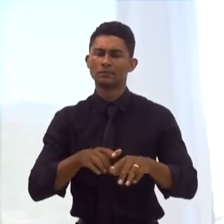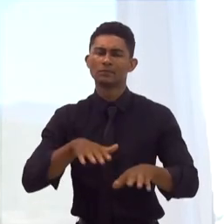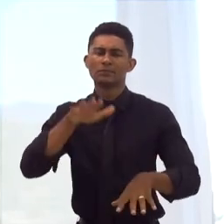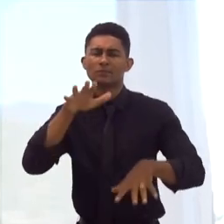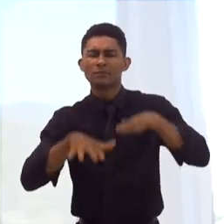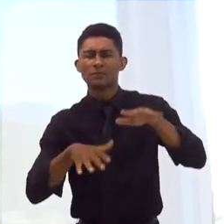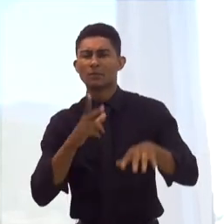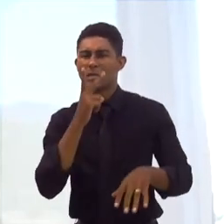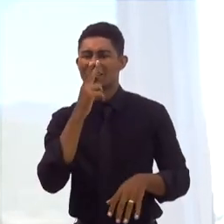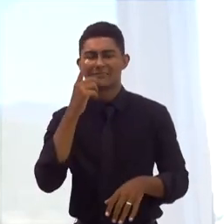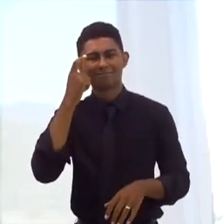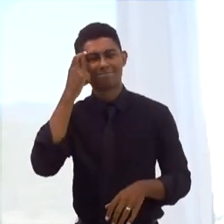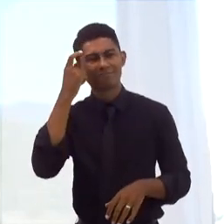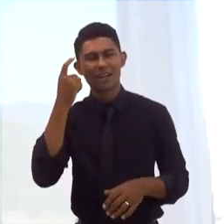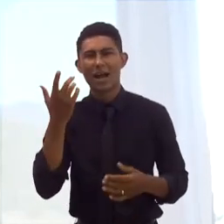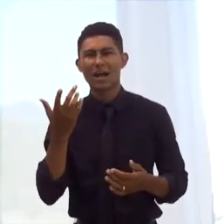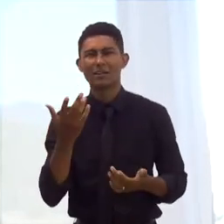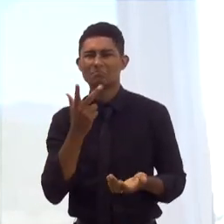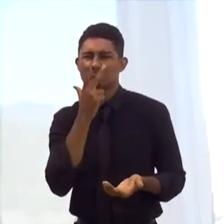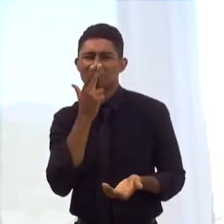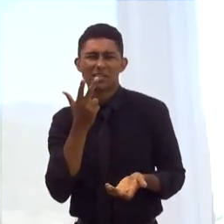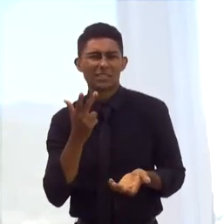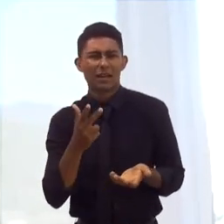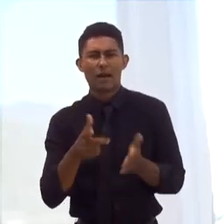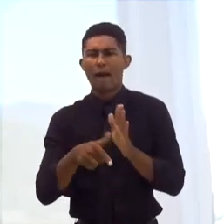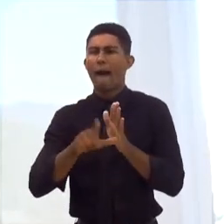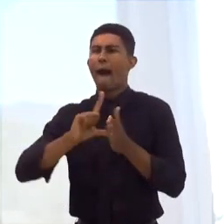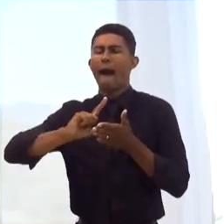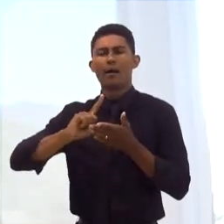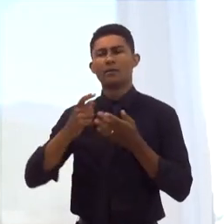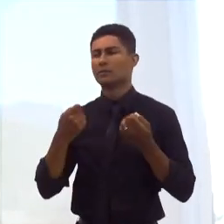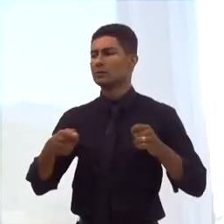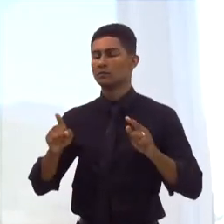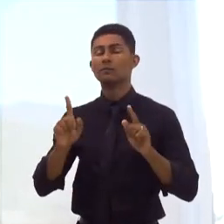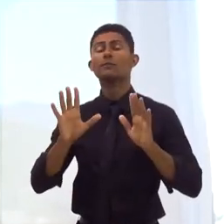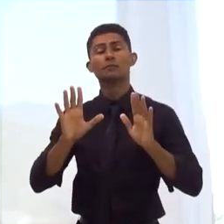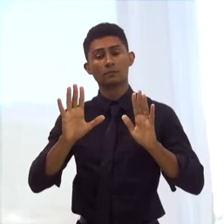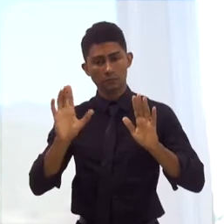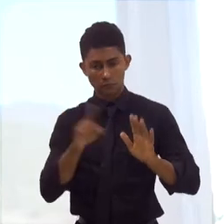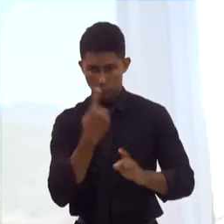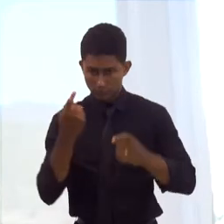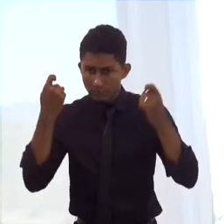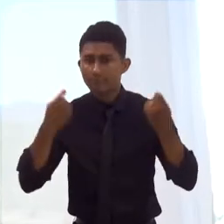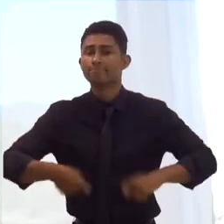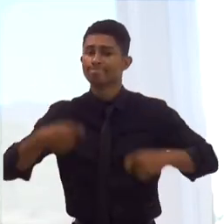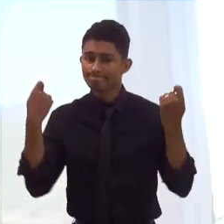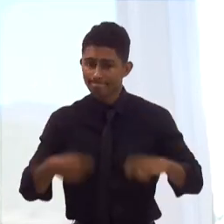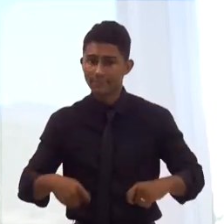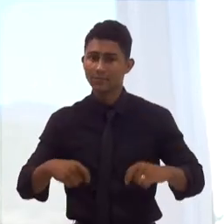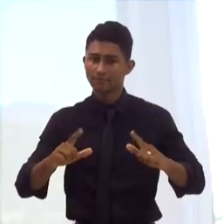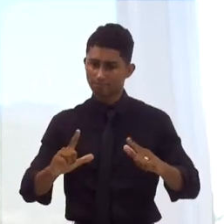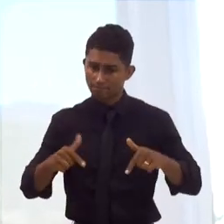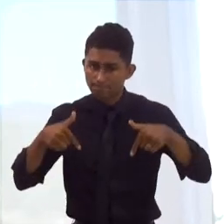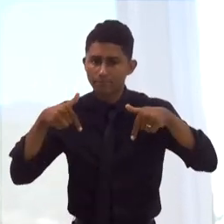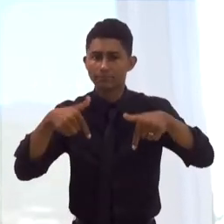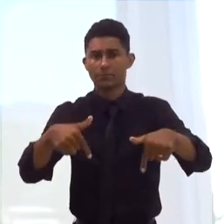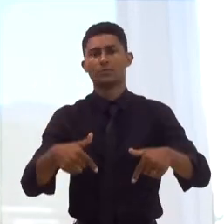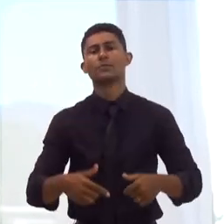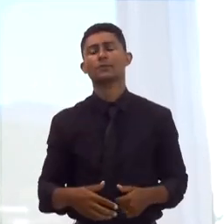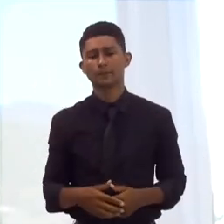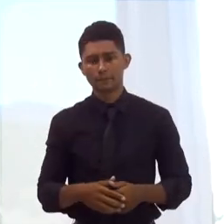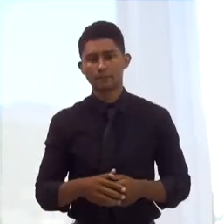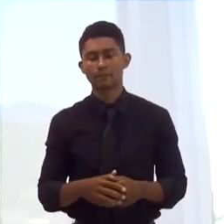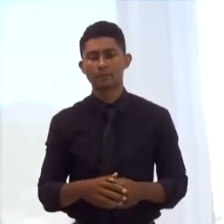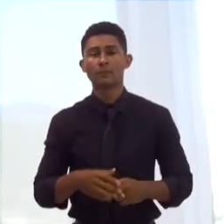isso pode parecer ainda muito cedo, mas a verdade é que nós precisamos nos posicionar o quanto antes nesse mercado